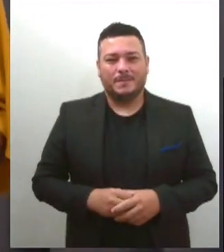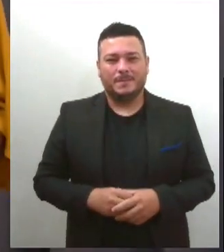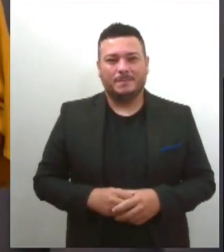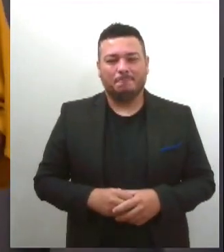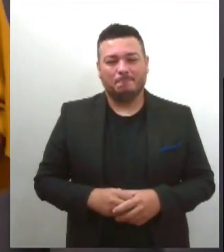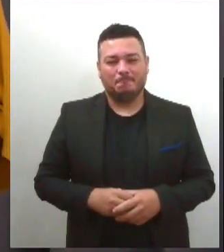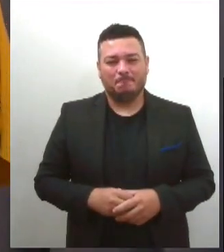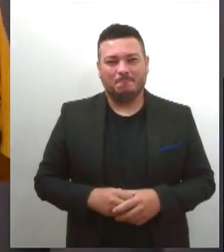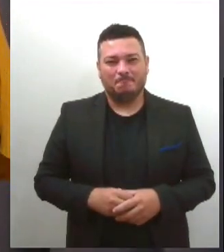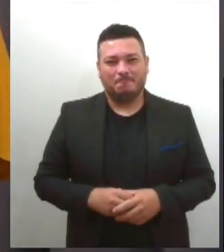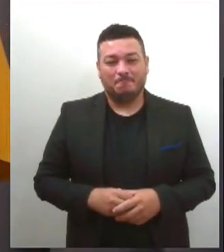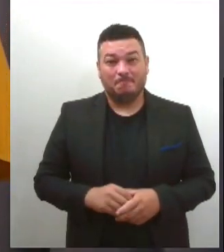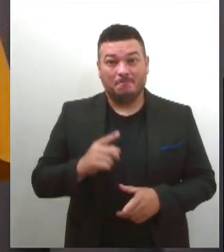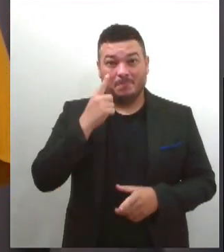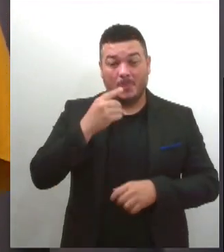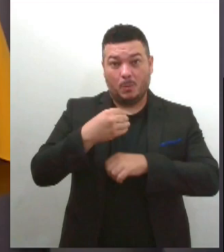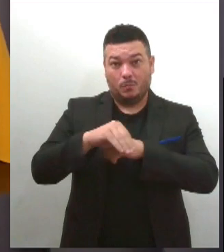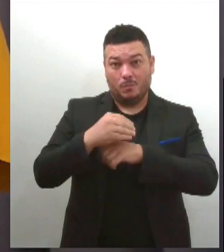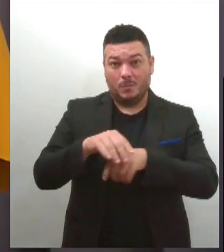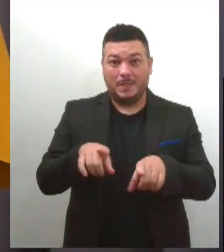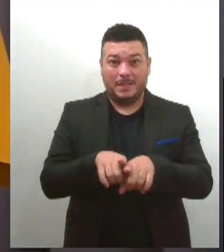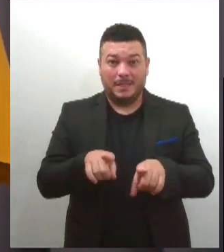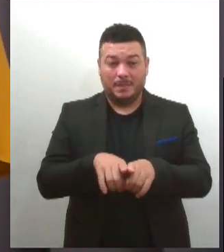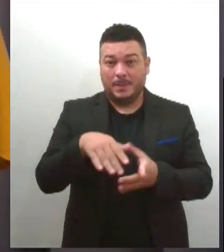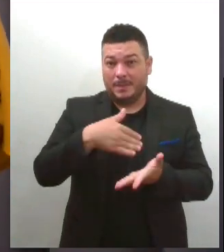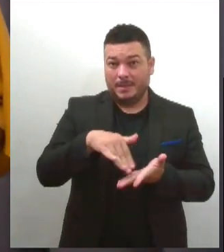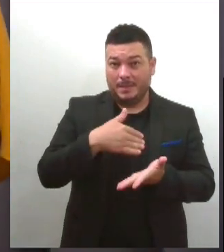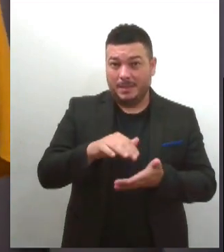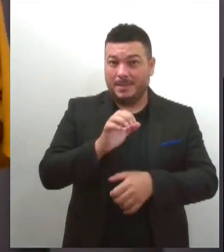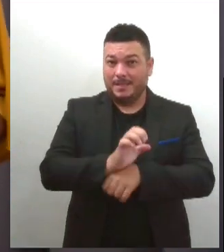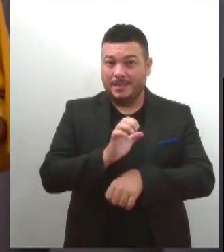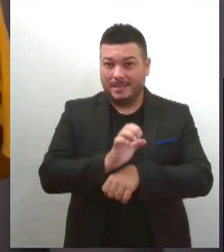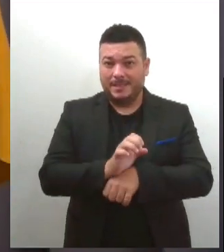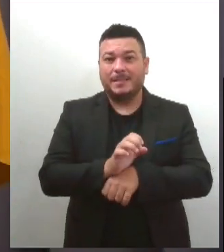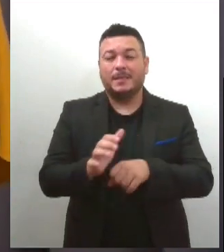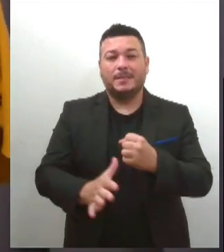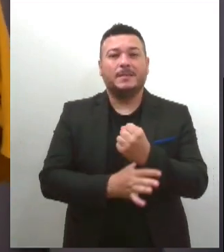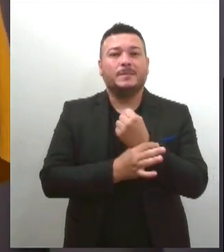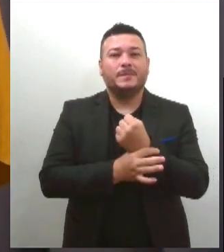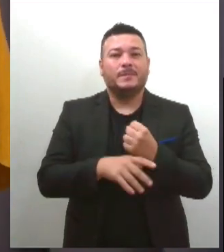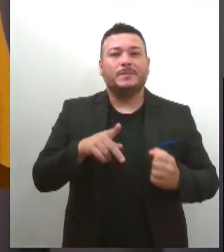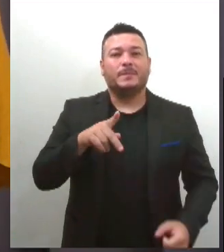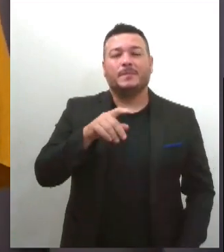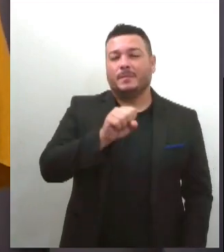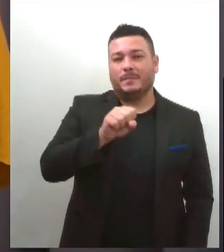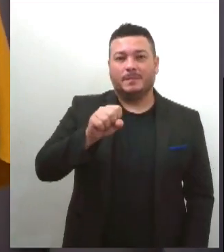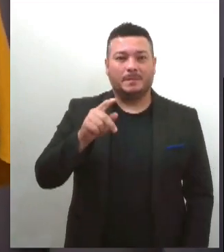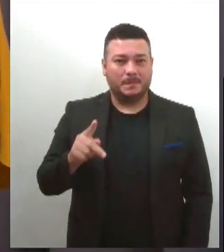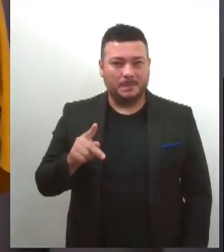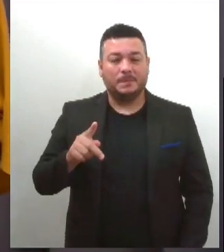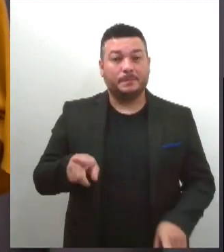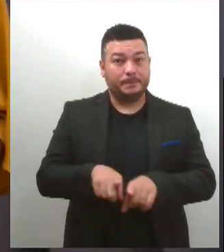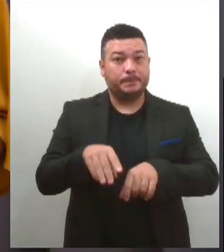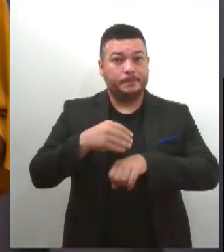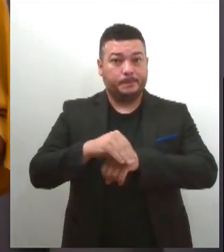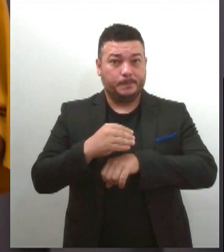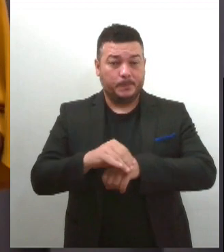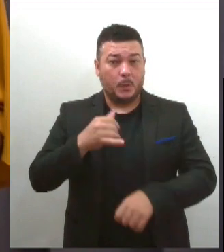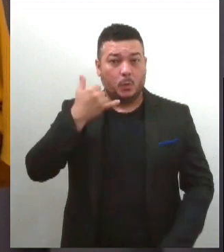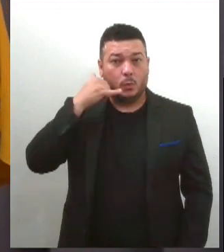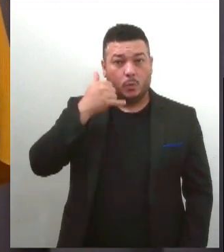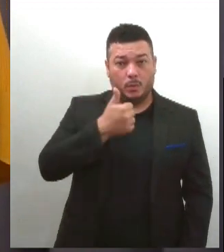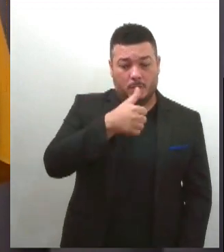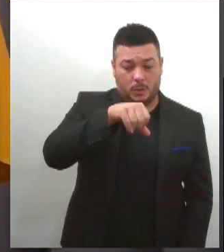E olha, a última informação é que a Secretaria de Estado da Segurança Pública, a SSP, informa que os números de emergência 190 e